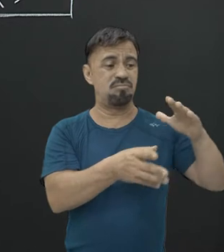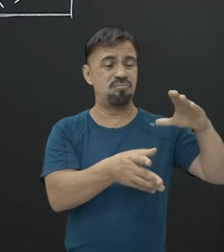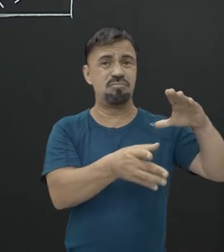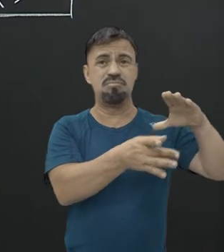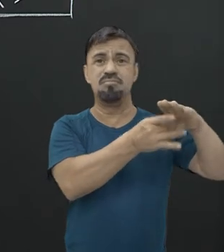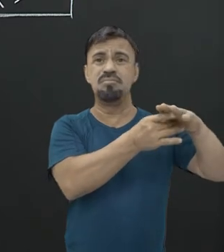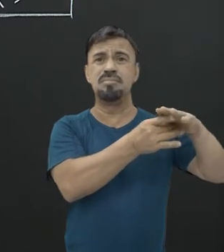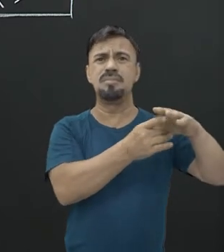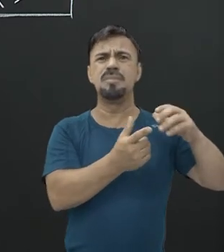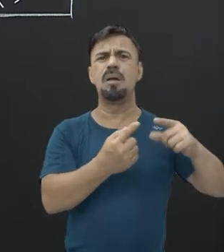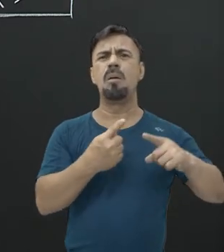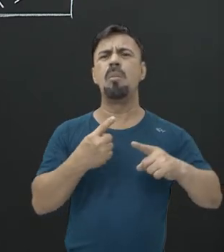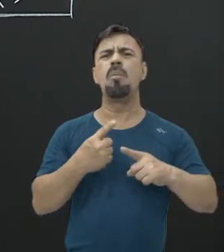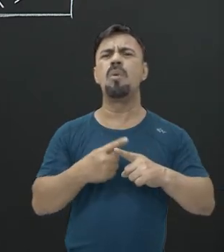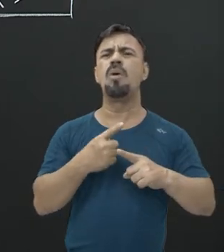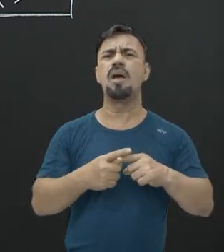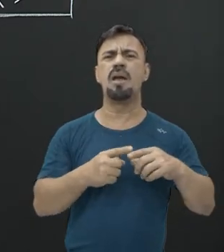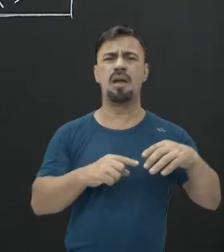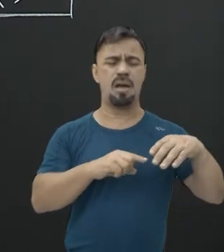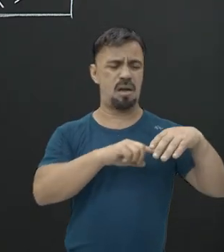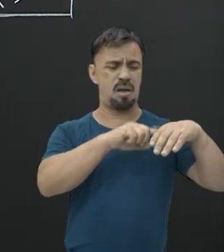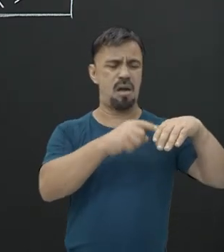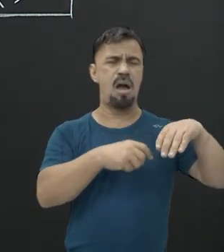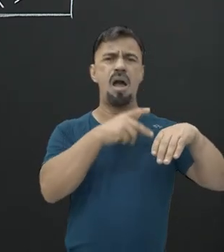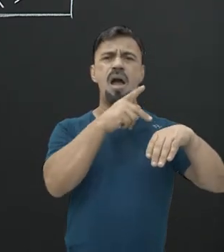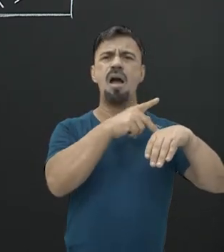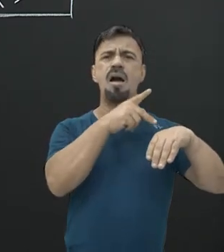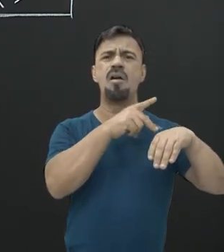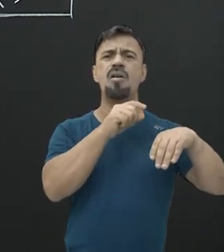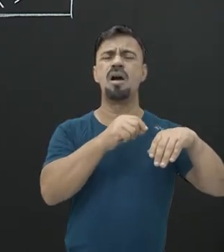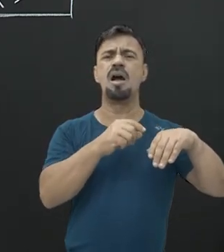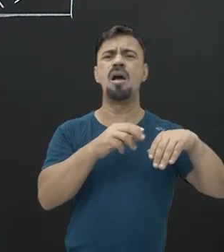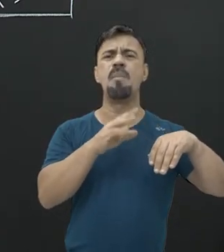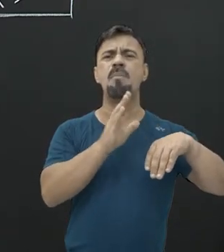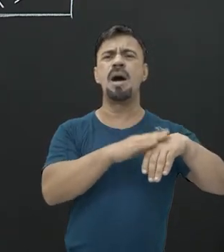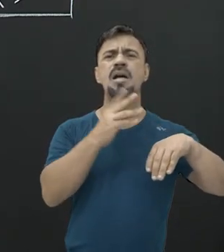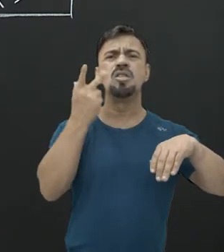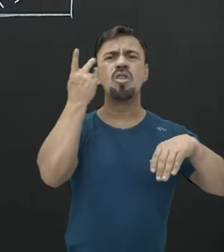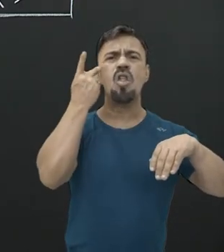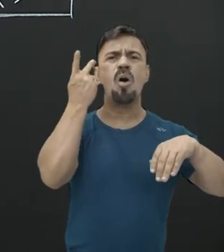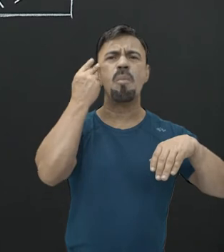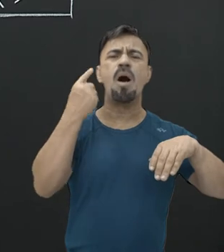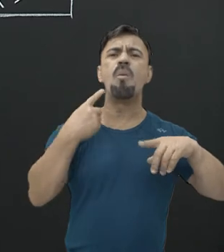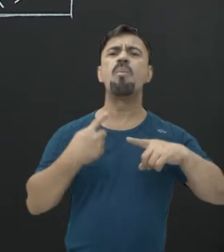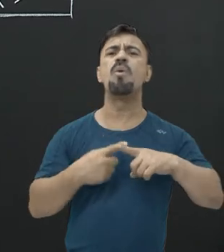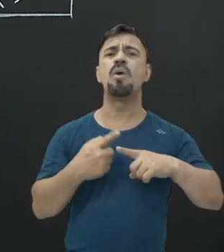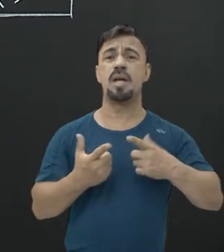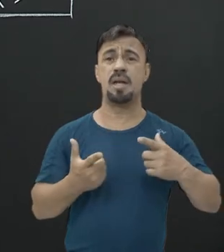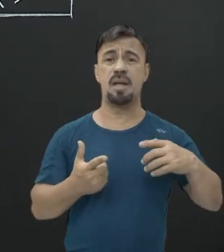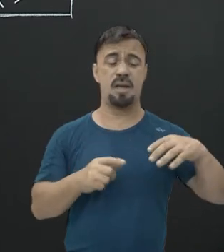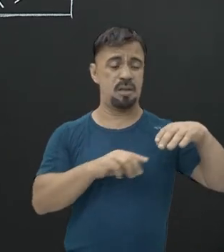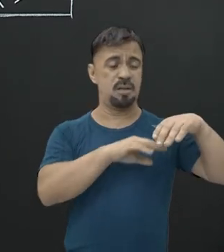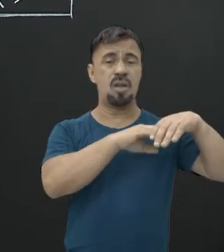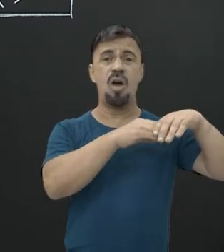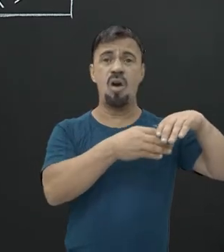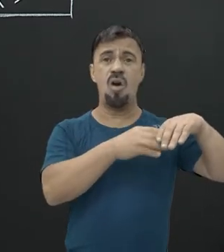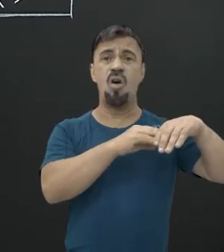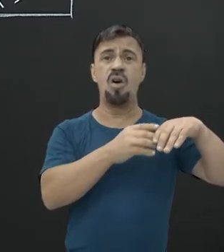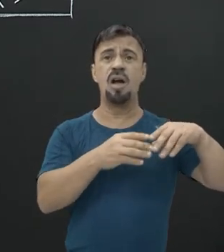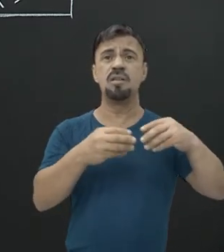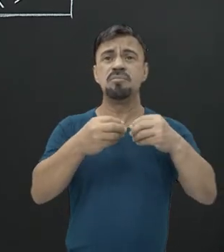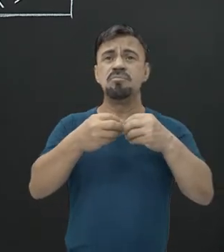mas por que, então, na rocha sedimentar, isso vai ser mais comum? Porque é uma rocha que ela se forma pela